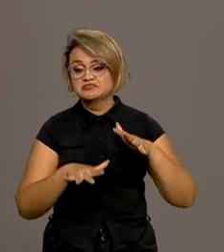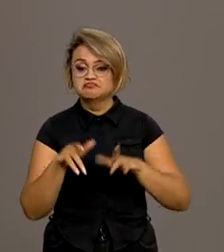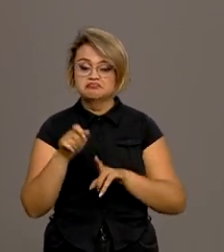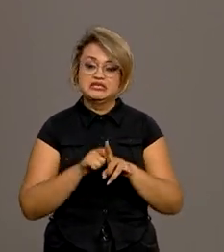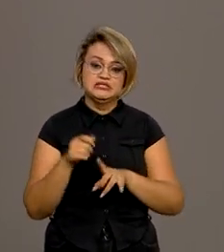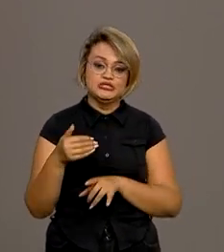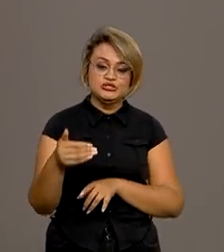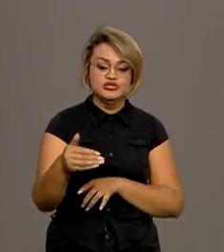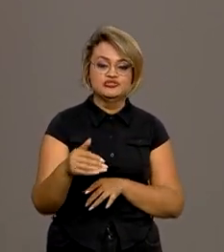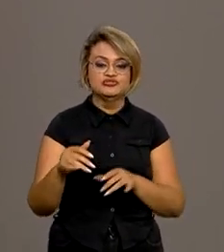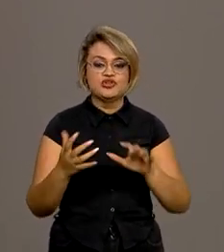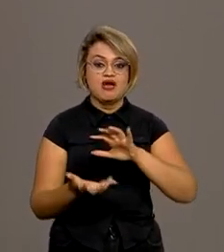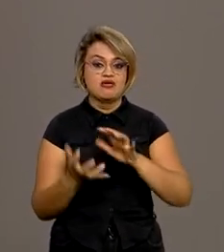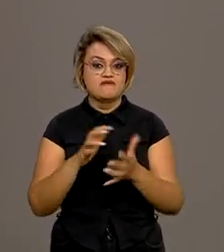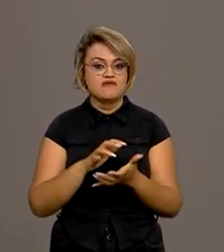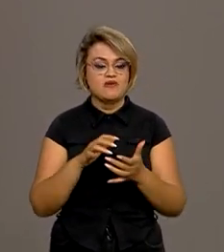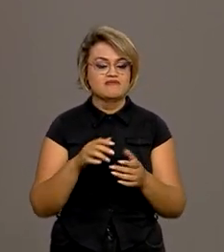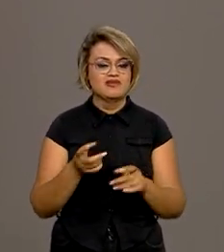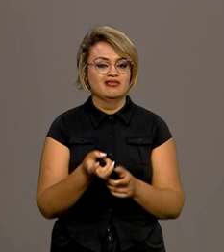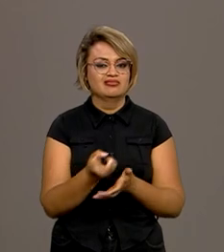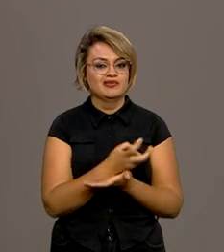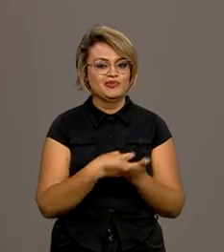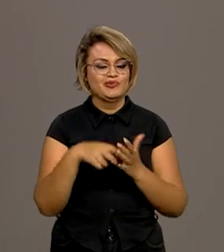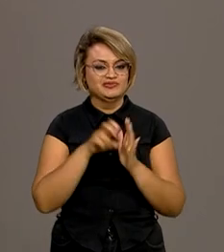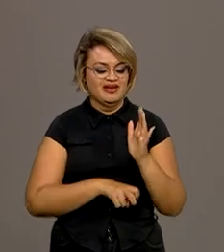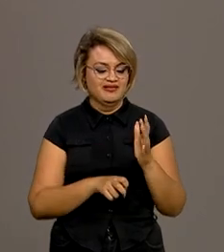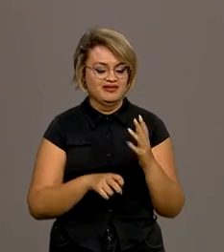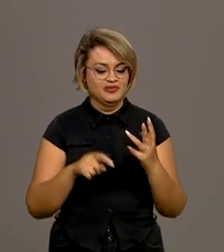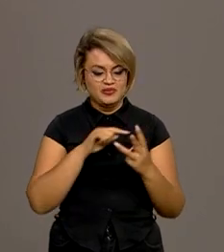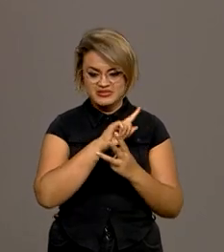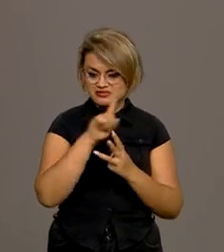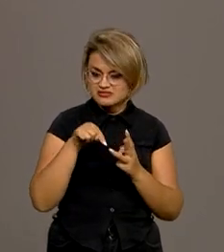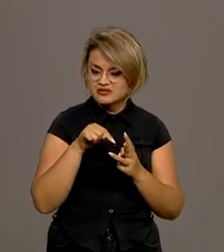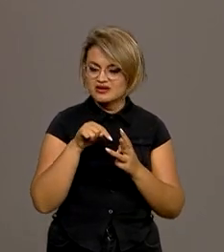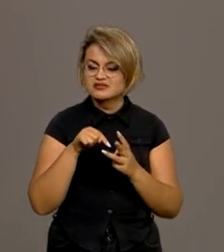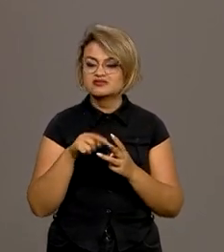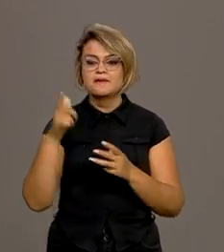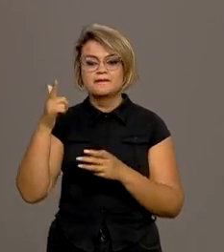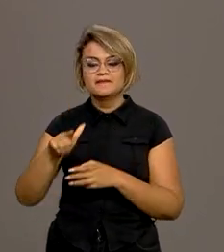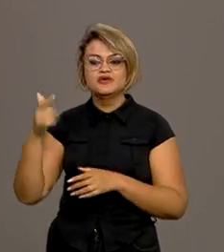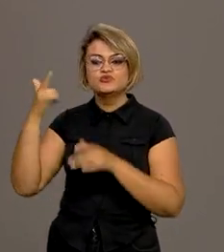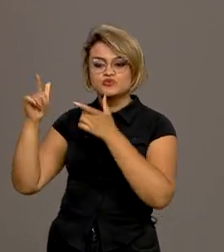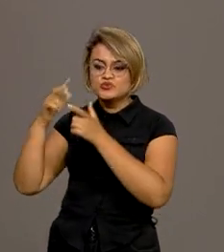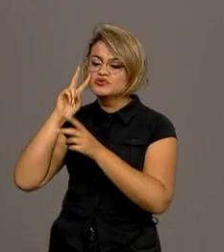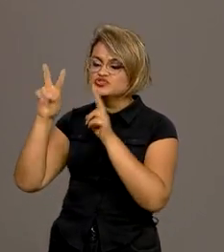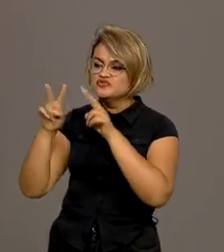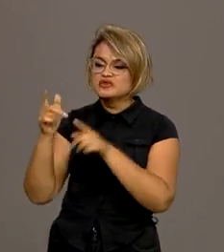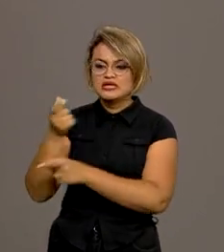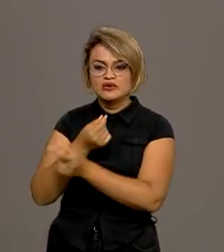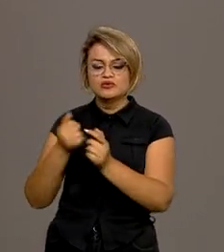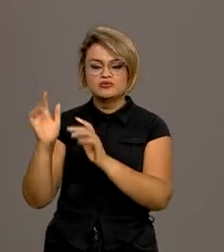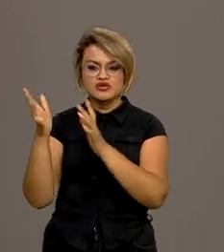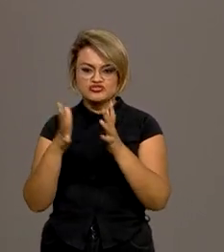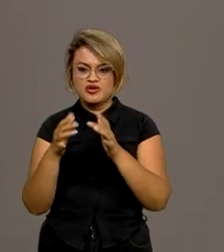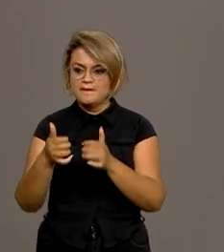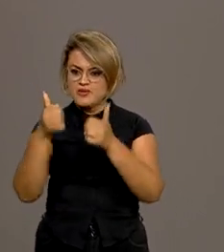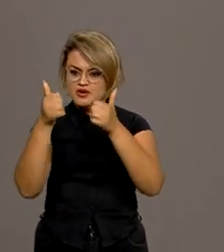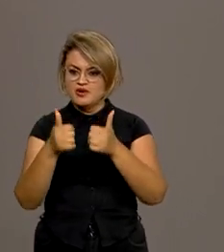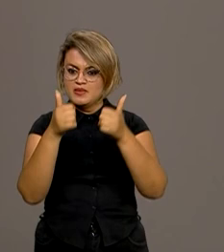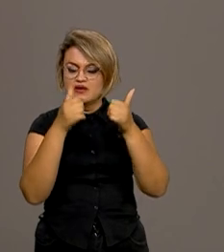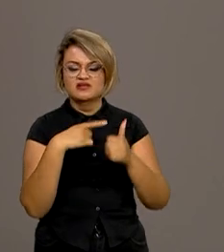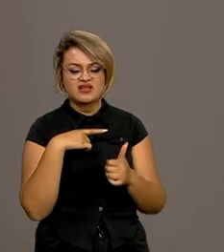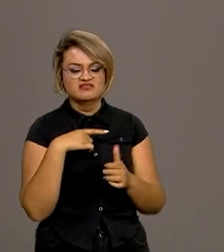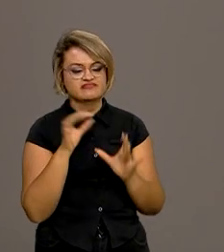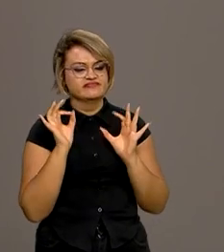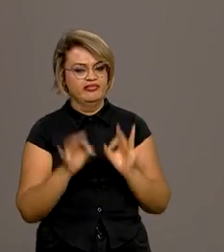meses, a reforma tributária. Somando isso tudo, e mais o que nós já estamos vendo na economia como melhora, não